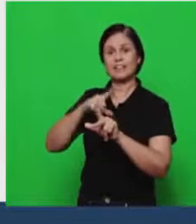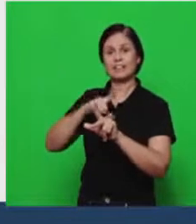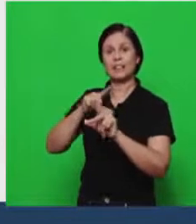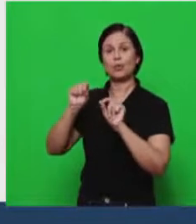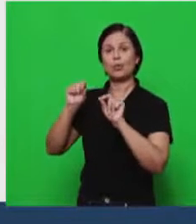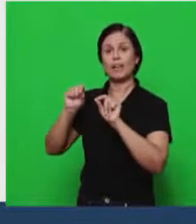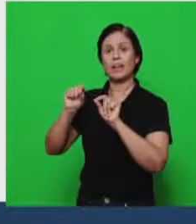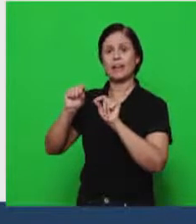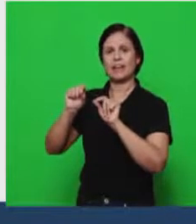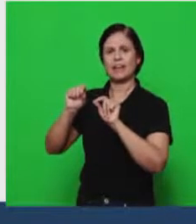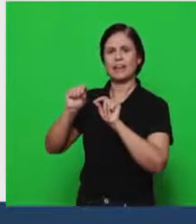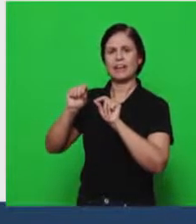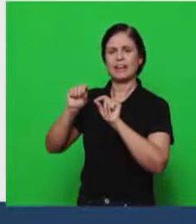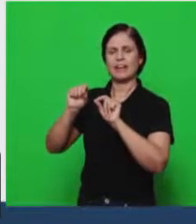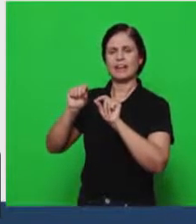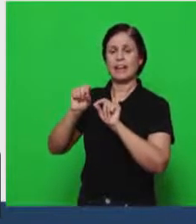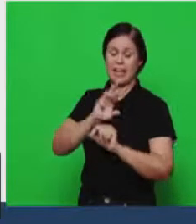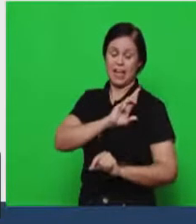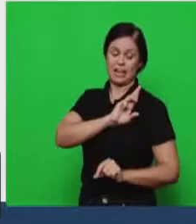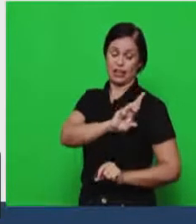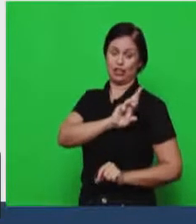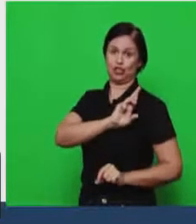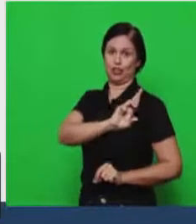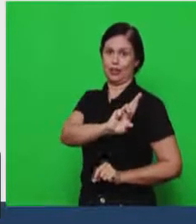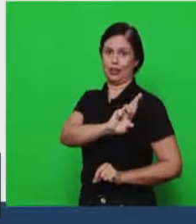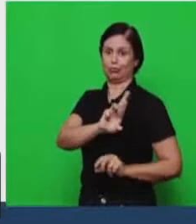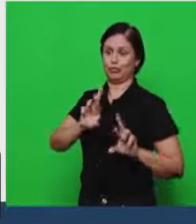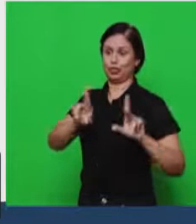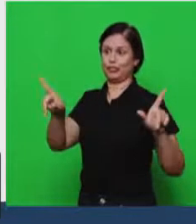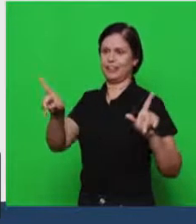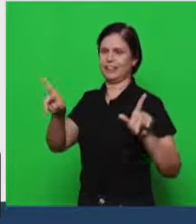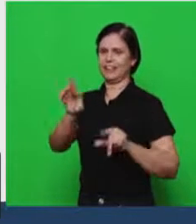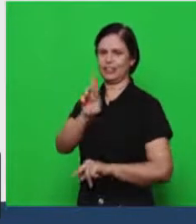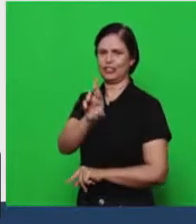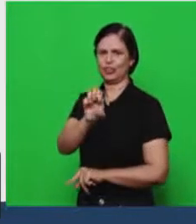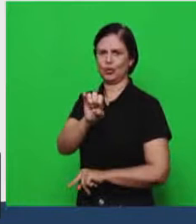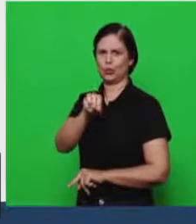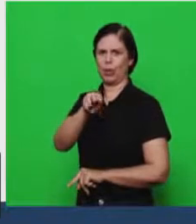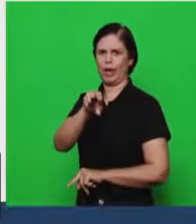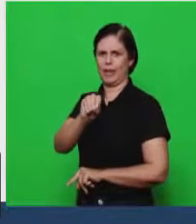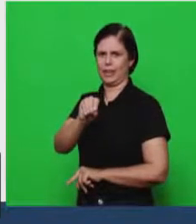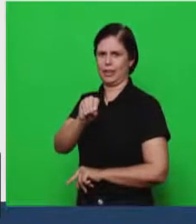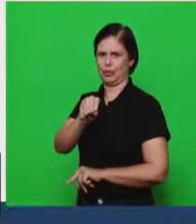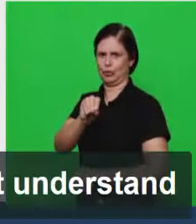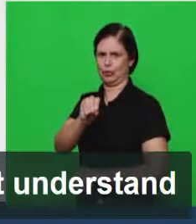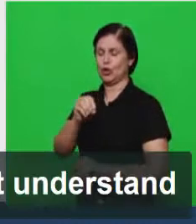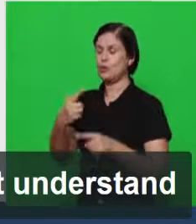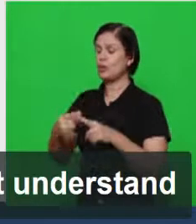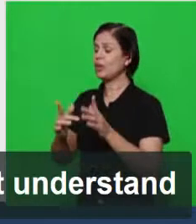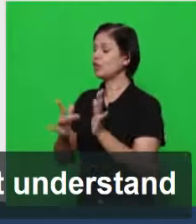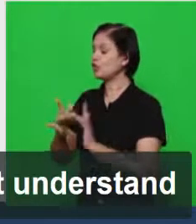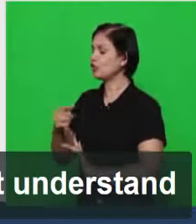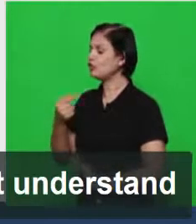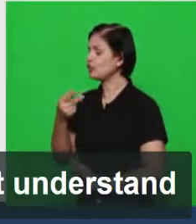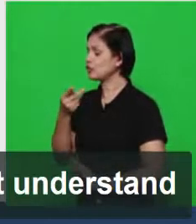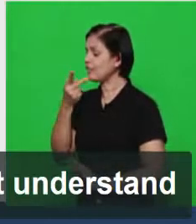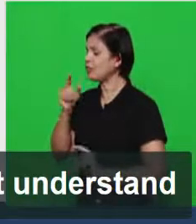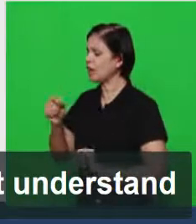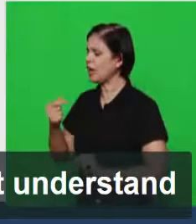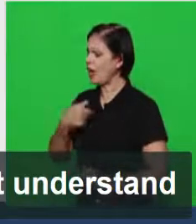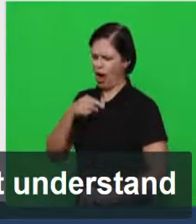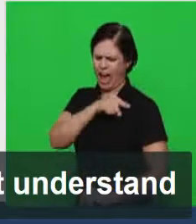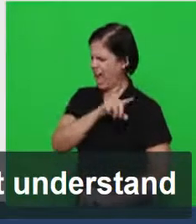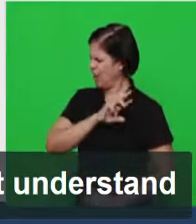pronunciando da religião que existia na época e do que eu estou falando aqui do reino